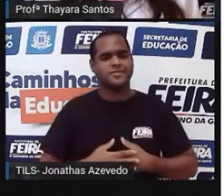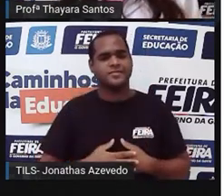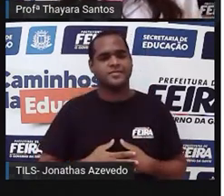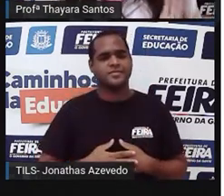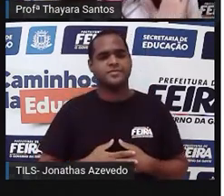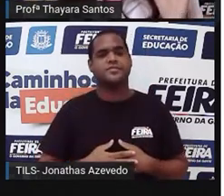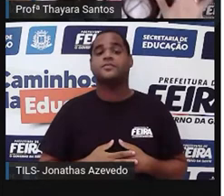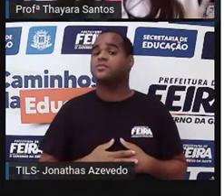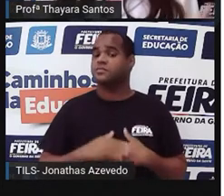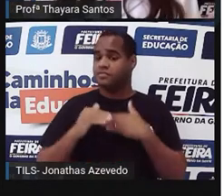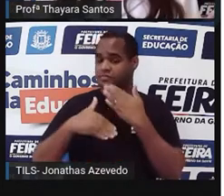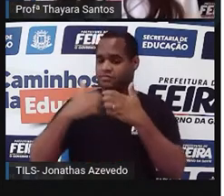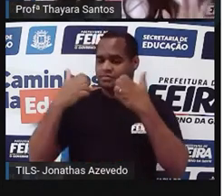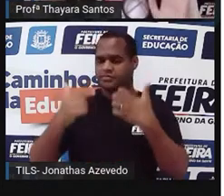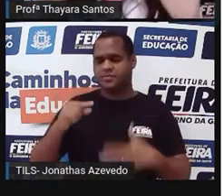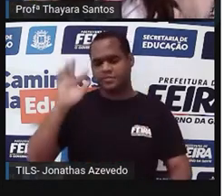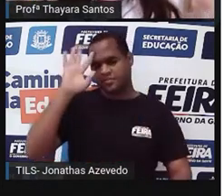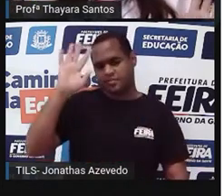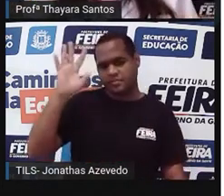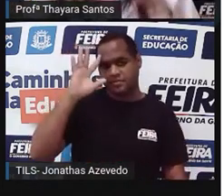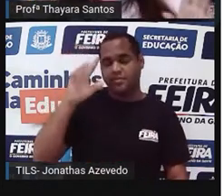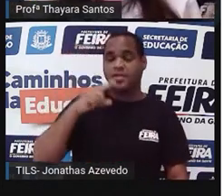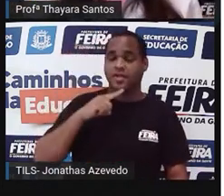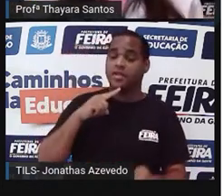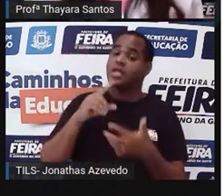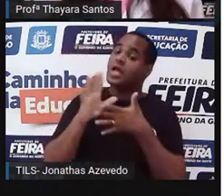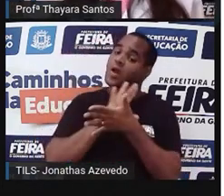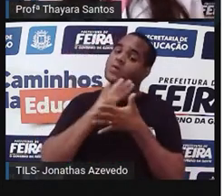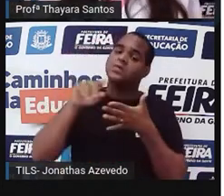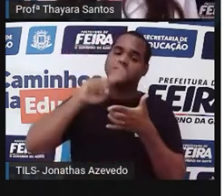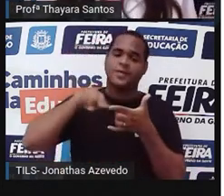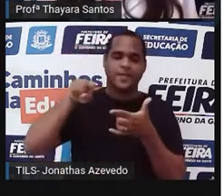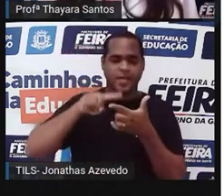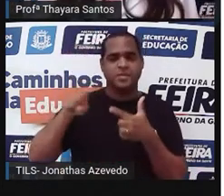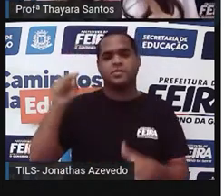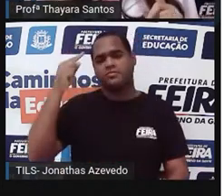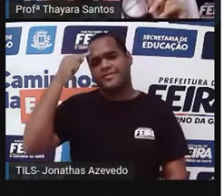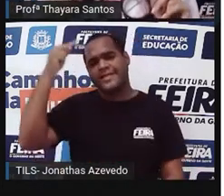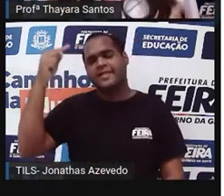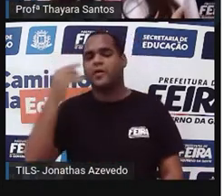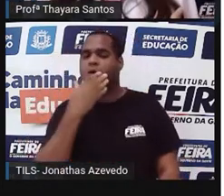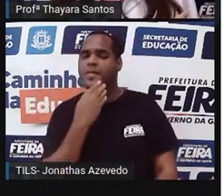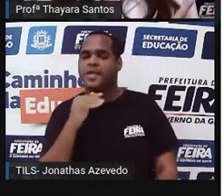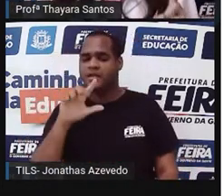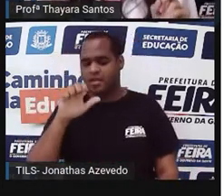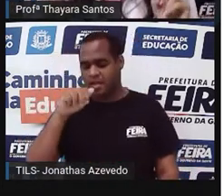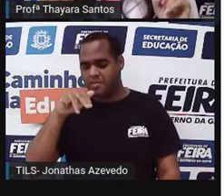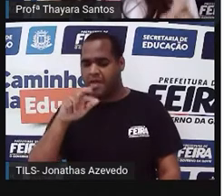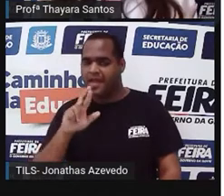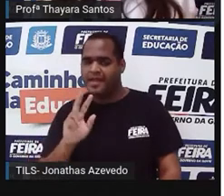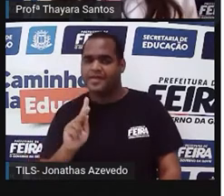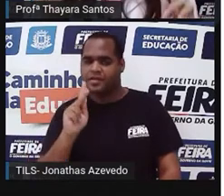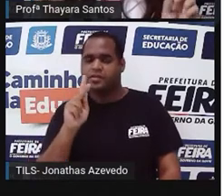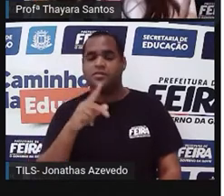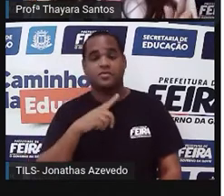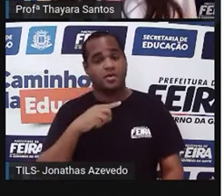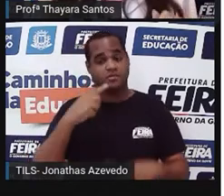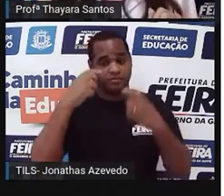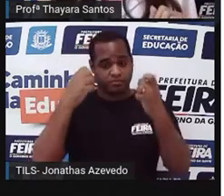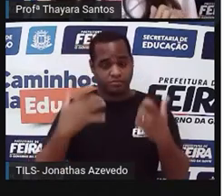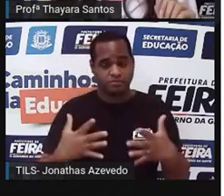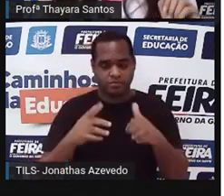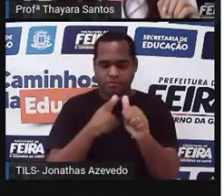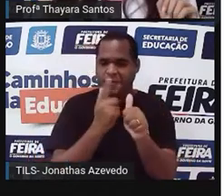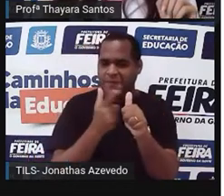Por aí, a gente já começa a pensar, né? Já tem alguns problemas nessa ideia de Lamarck aí, mas eu vou deixar para falar com vocês depois. Vamos